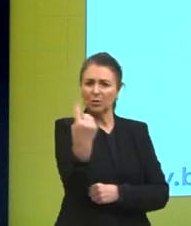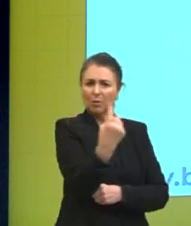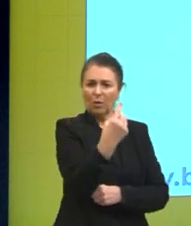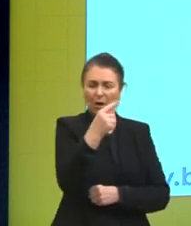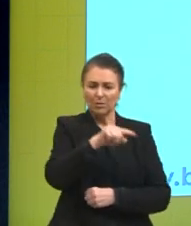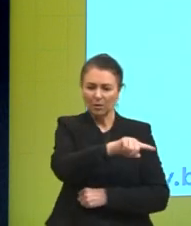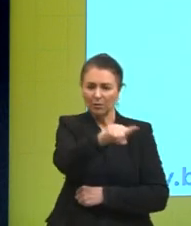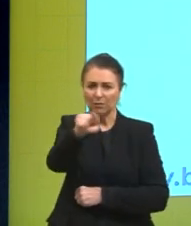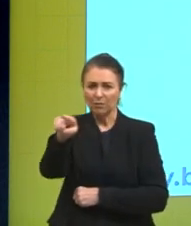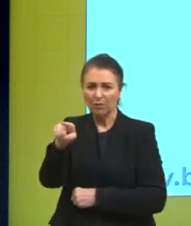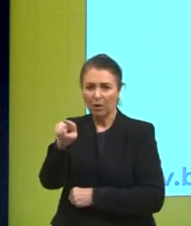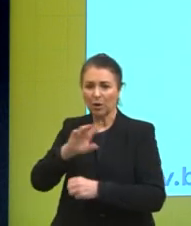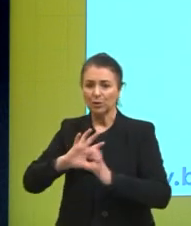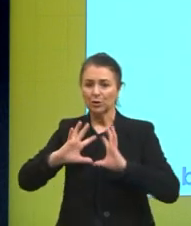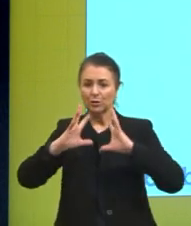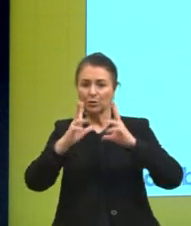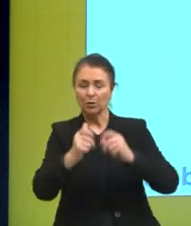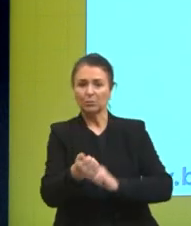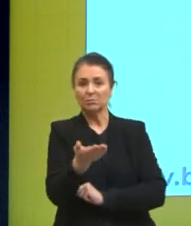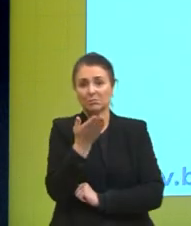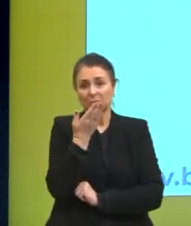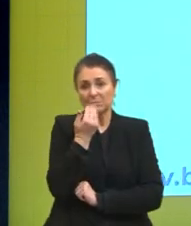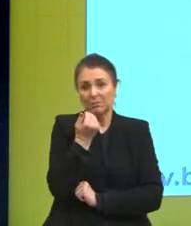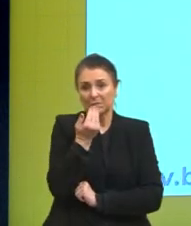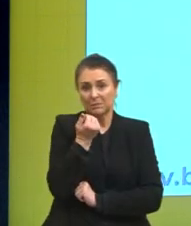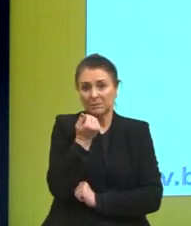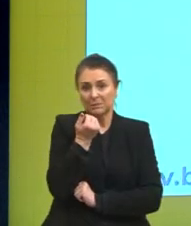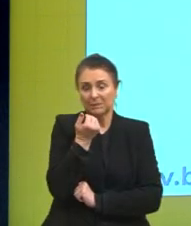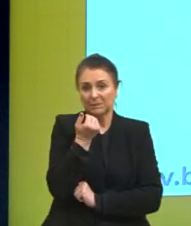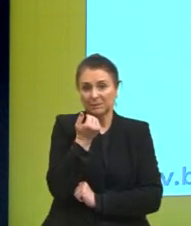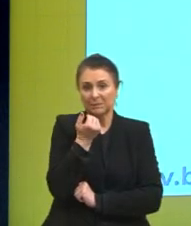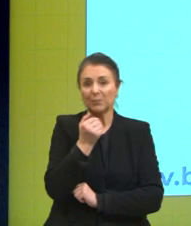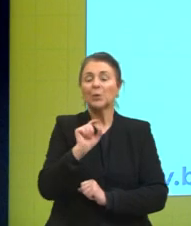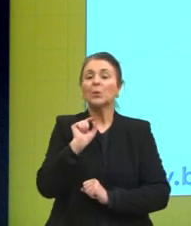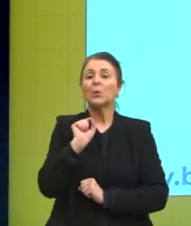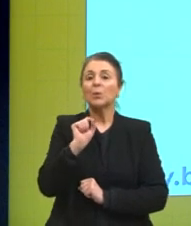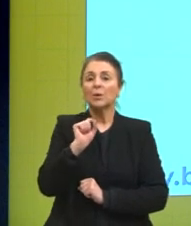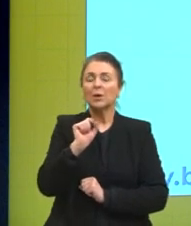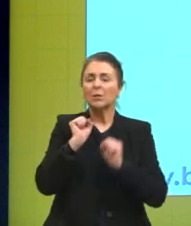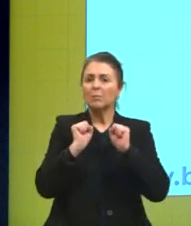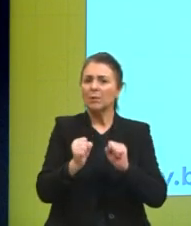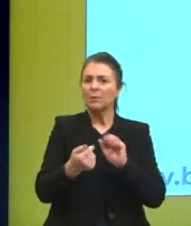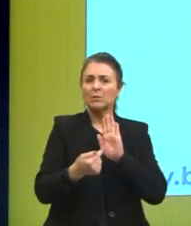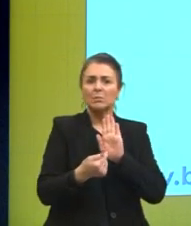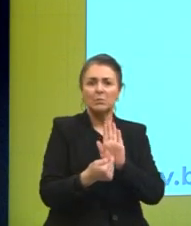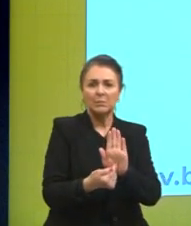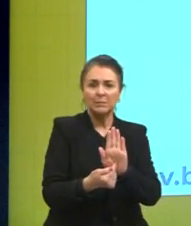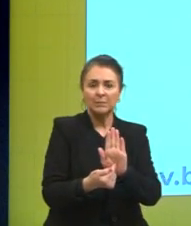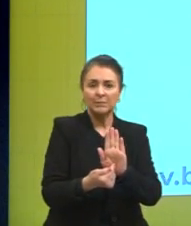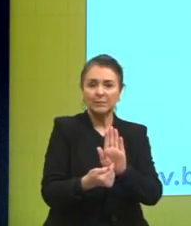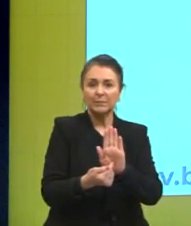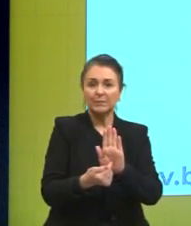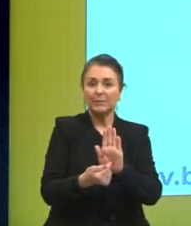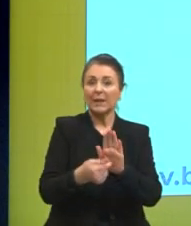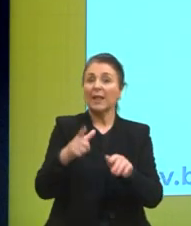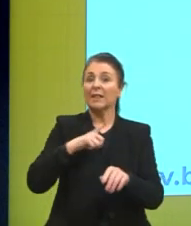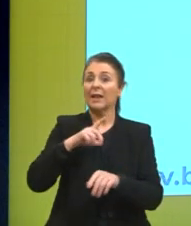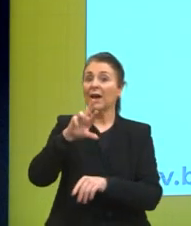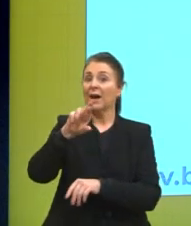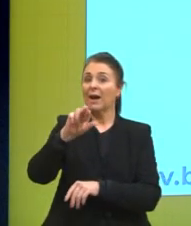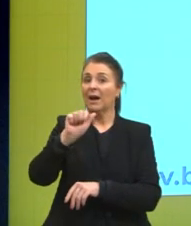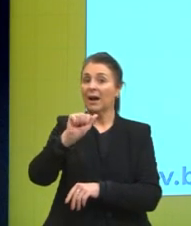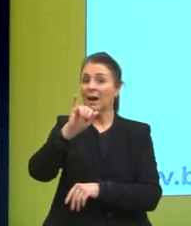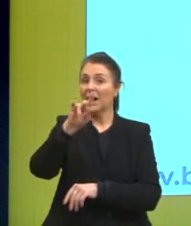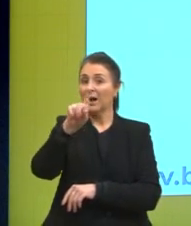comeis tá gente o que que nós podemos mostrar aqui pra vocês a raiz as